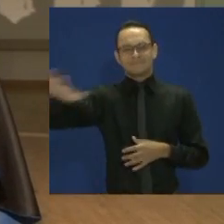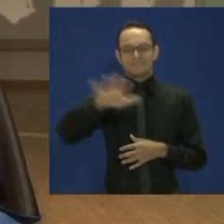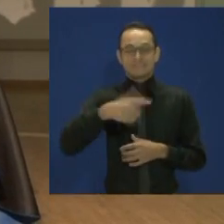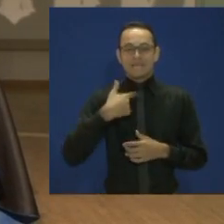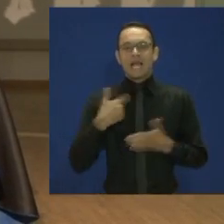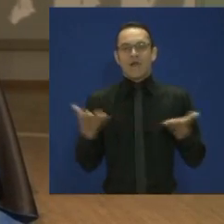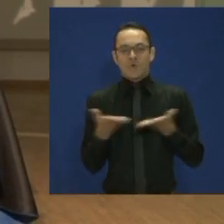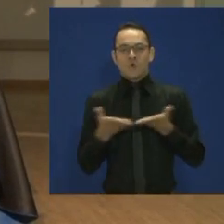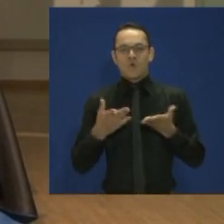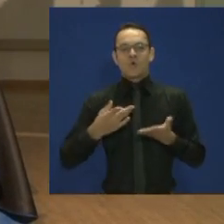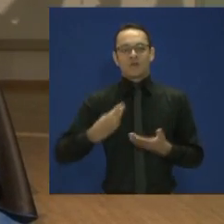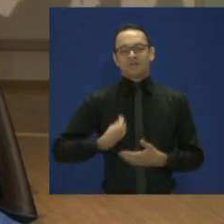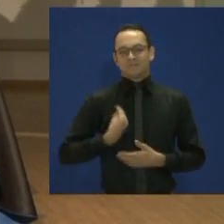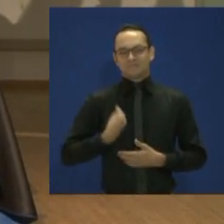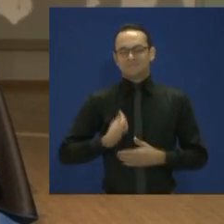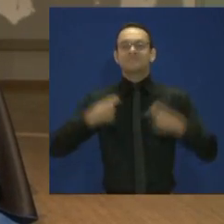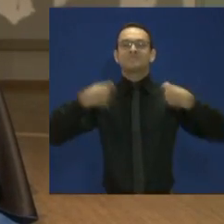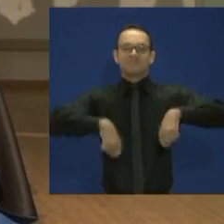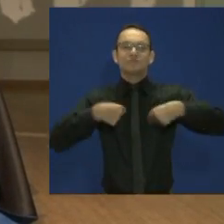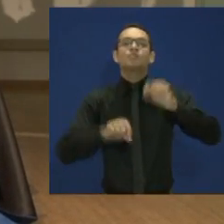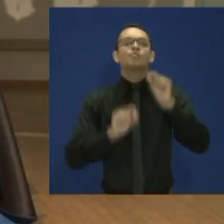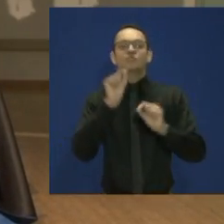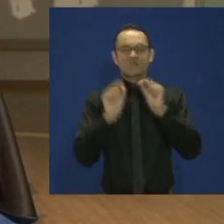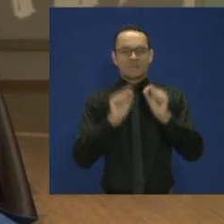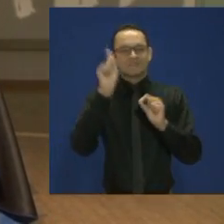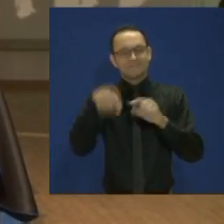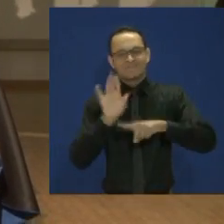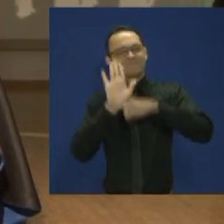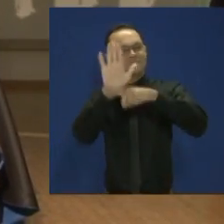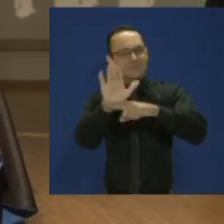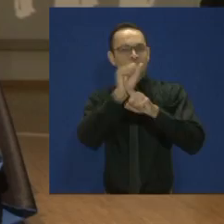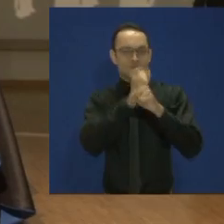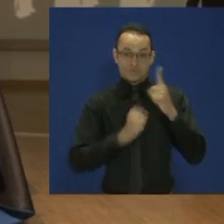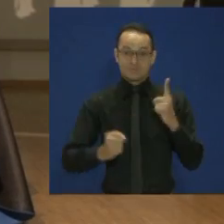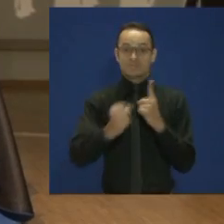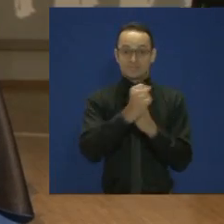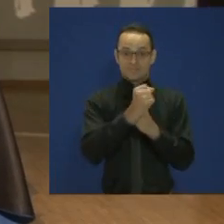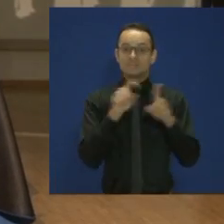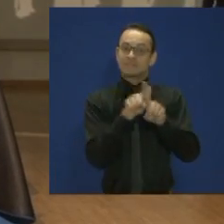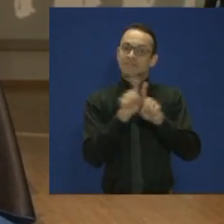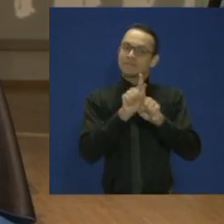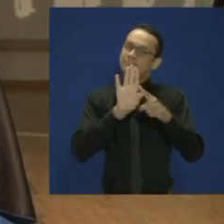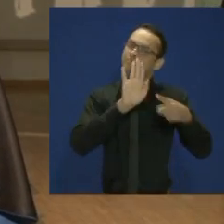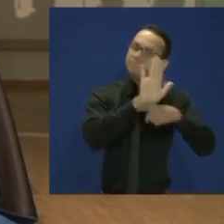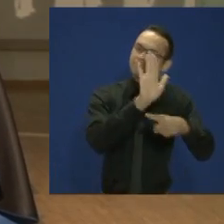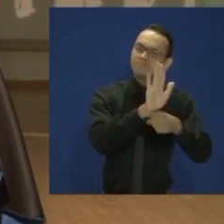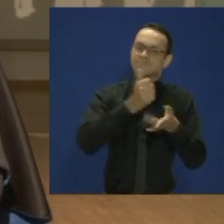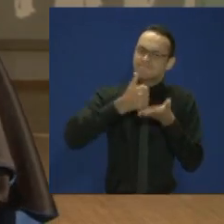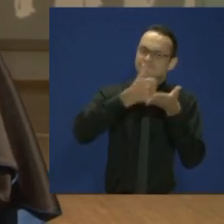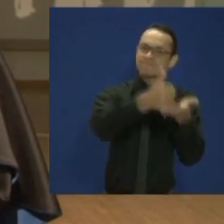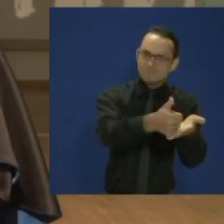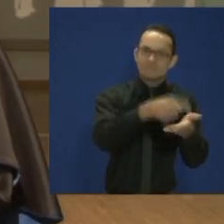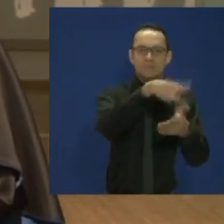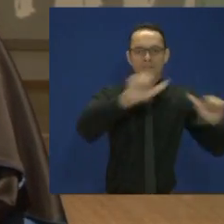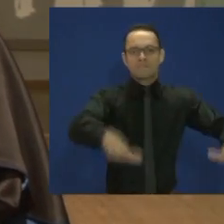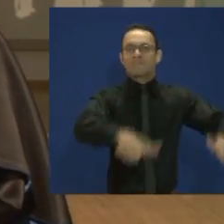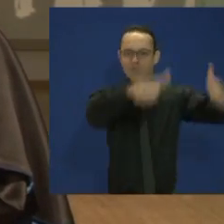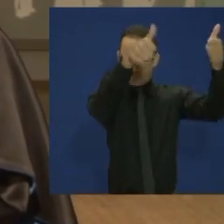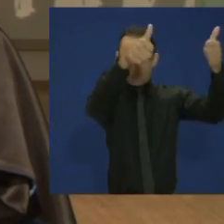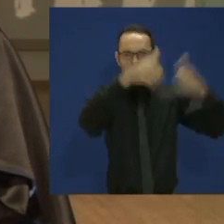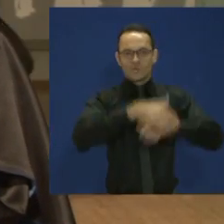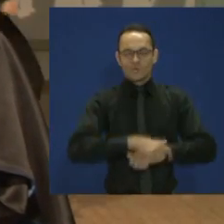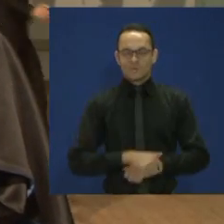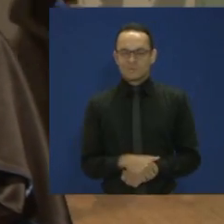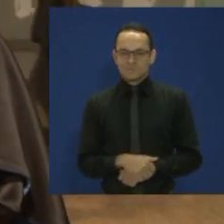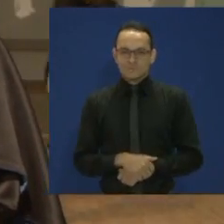é nosso dever atuar positivamente na nossa sociedade e contribuir para a melhoria desta. Hoje,